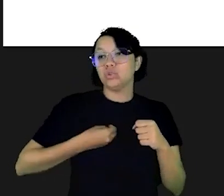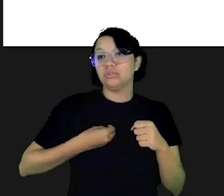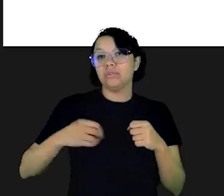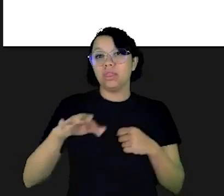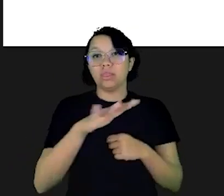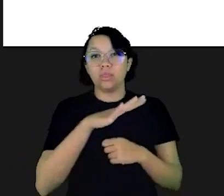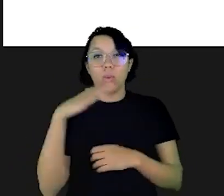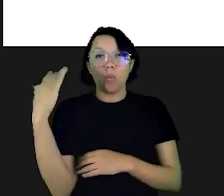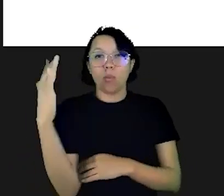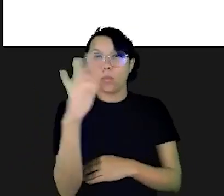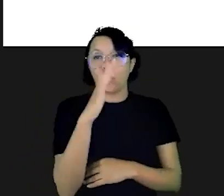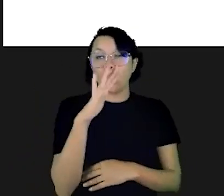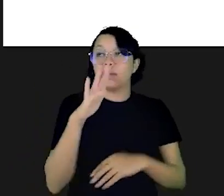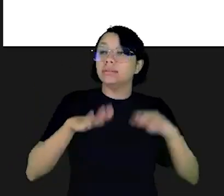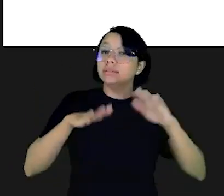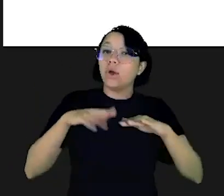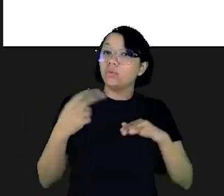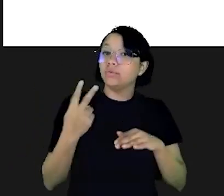campo